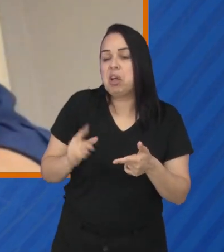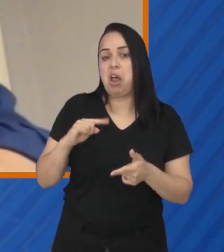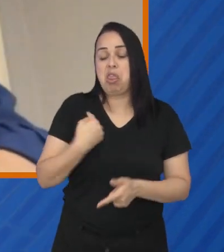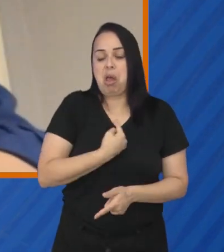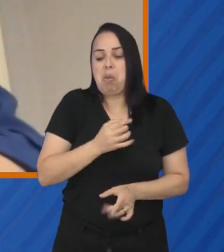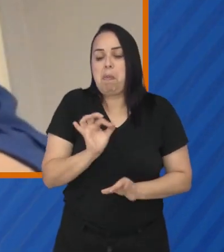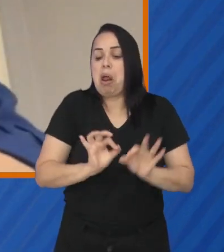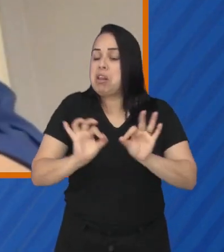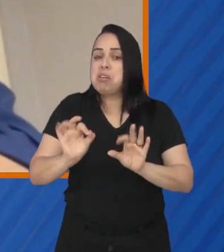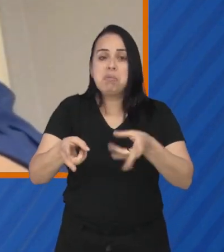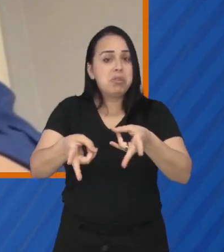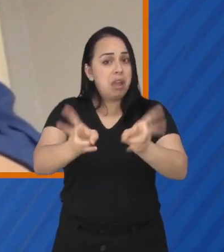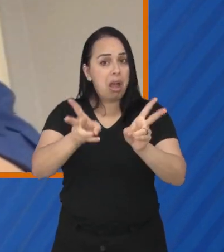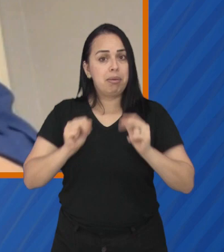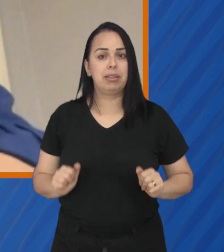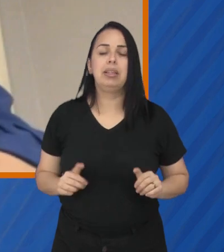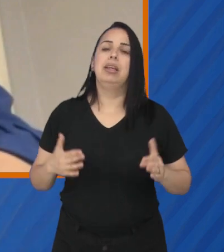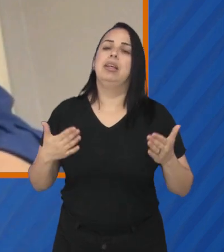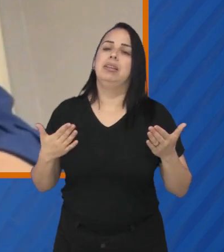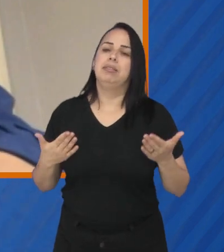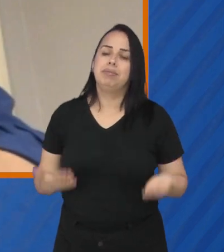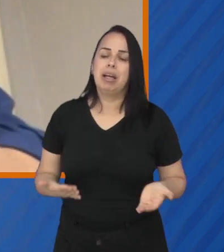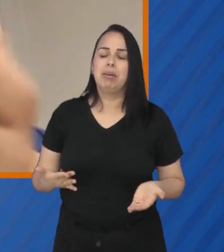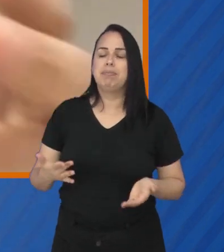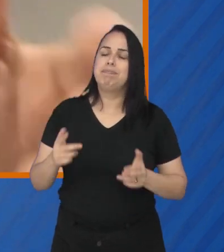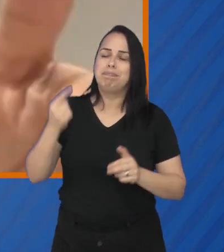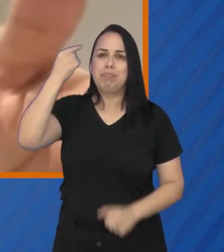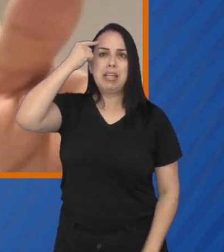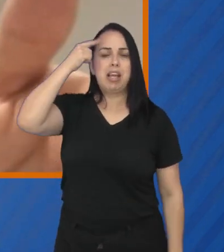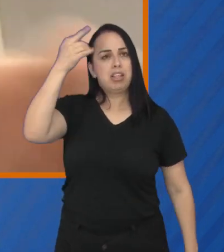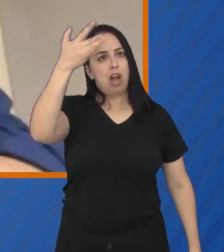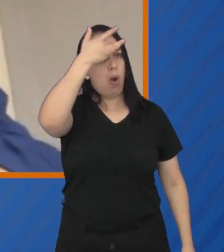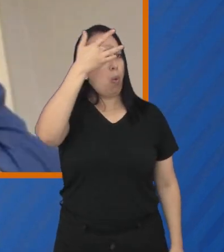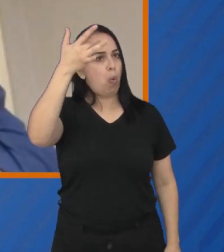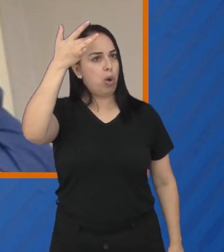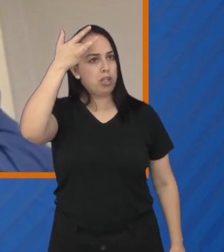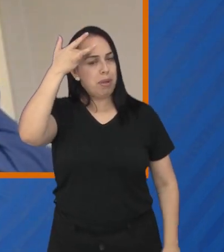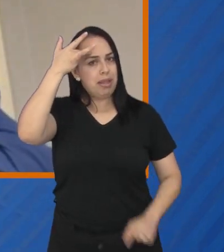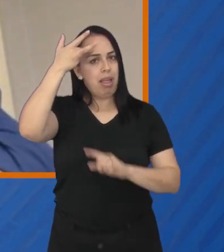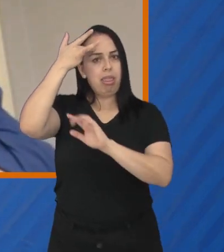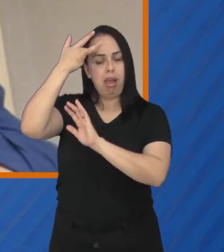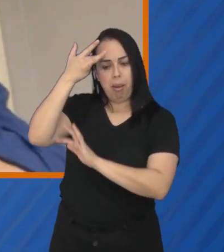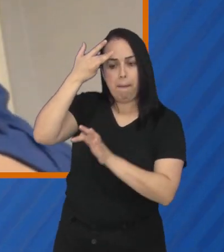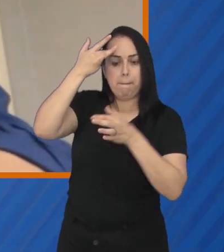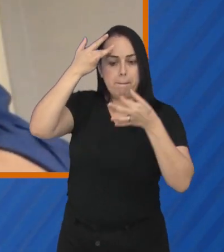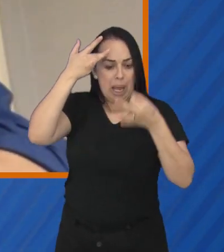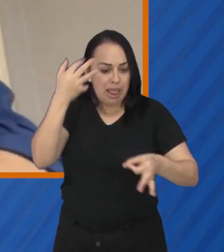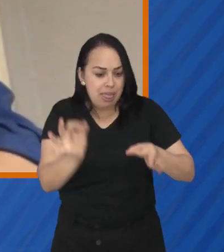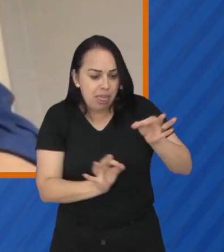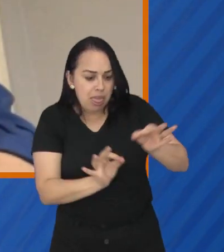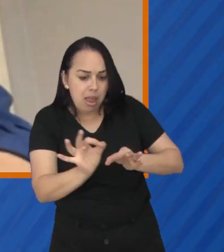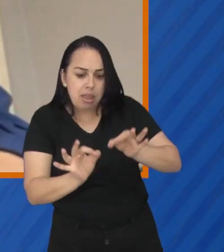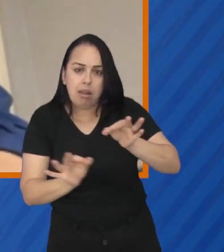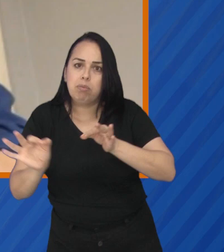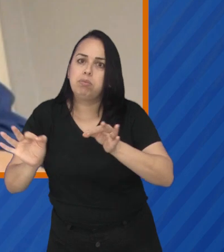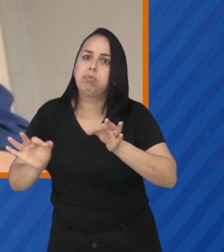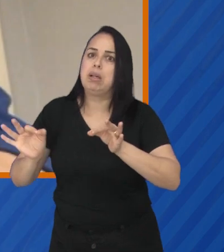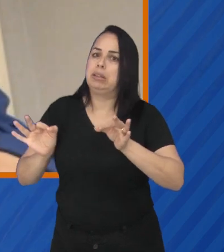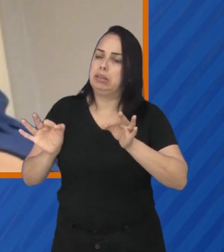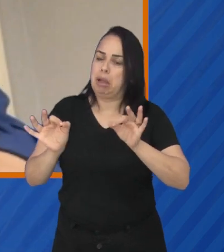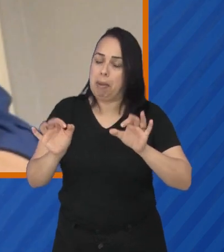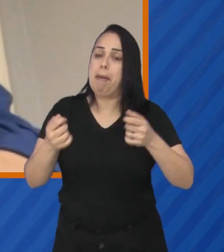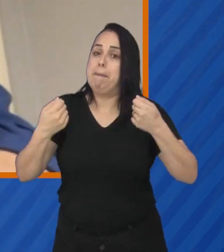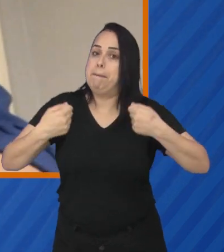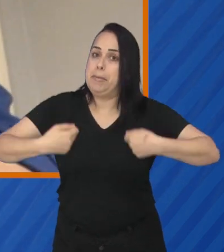planeja o ano. Então, assim, quando a gente fala em saúde mental, esse planejamento, ele precisa ser bem